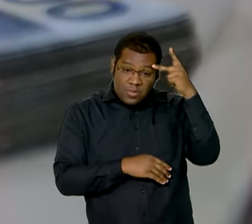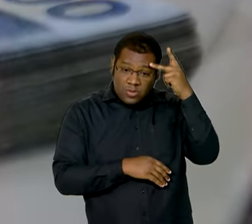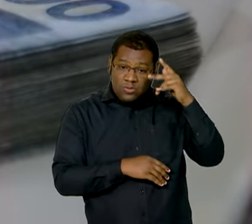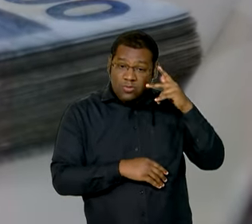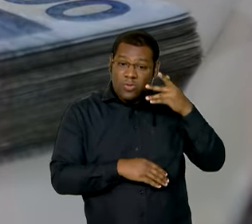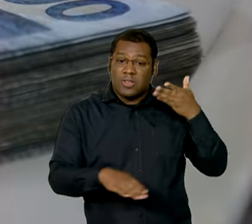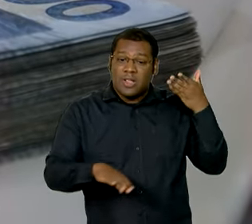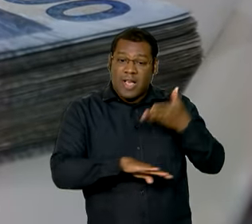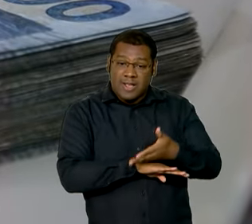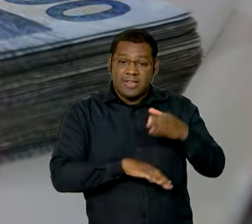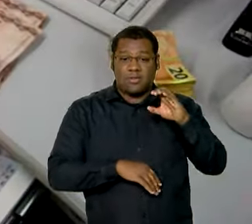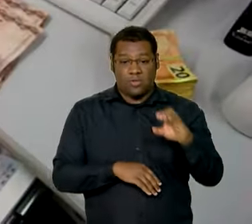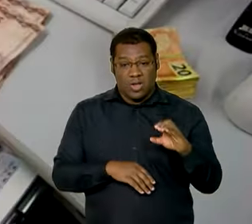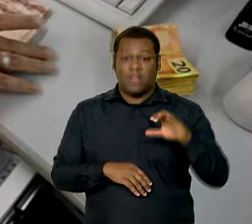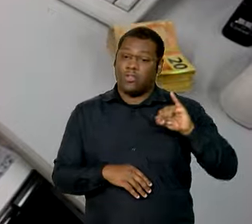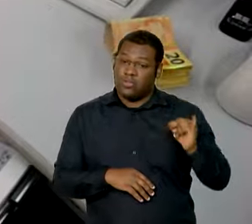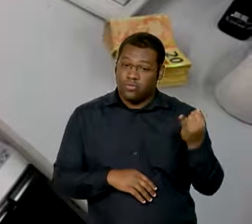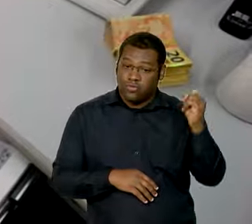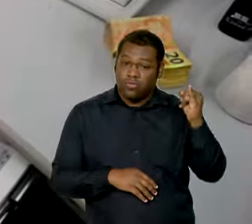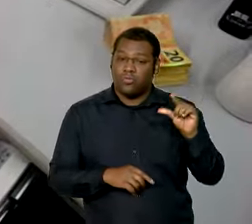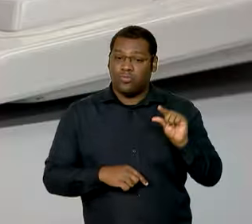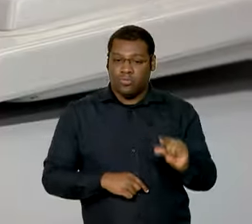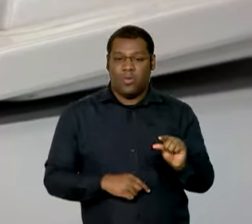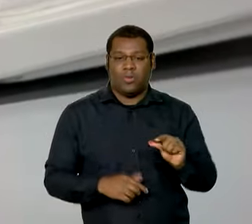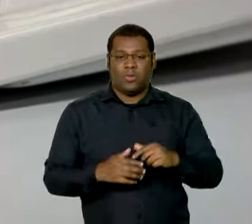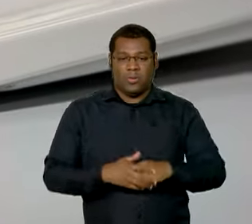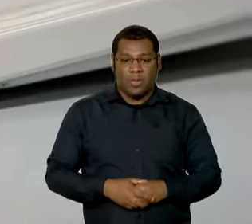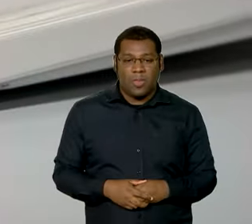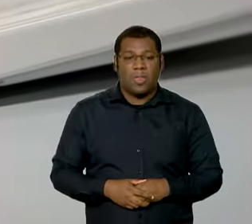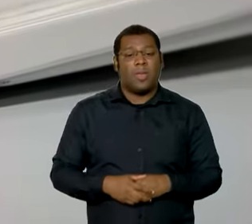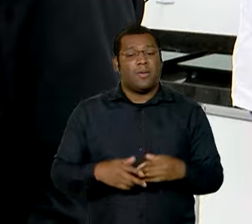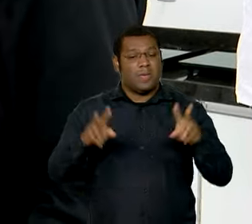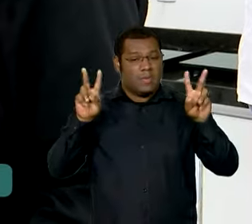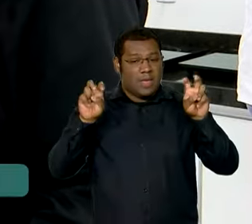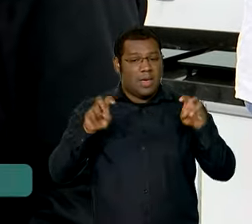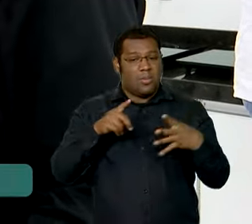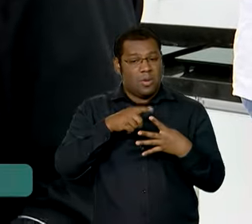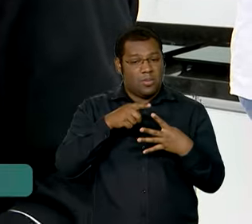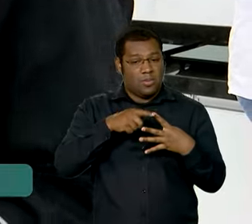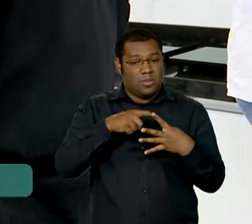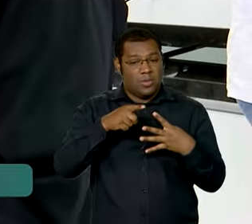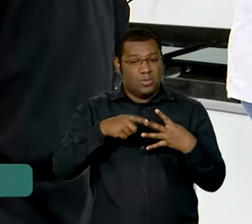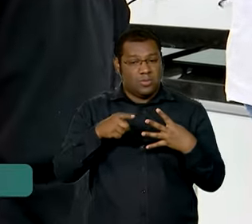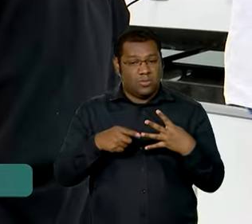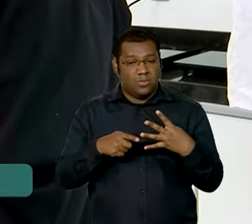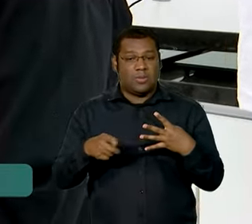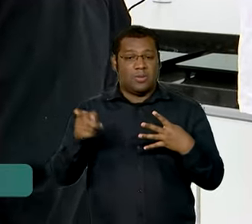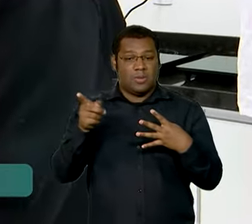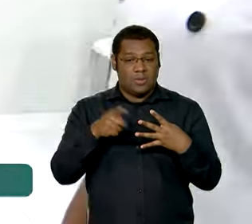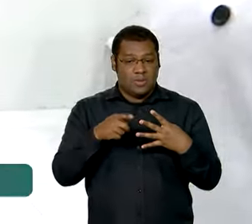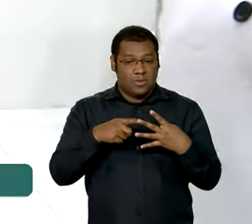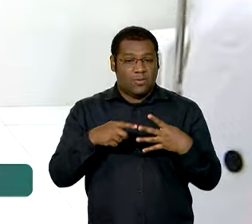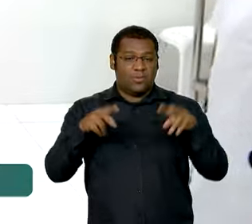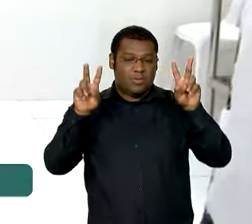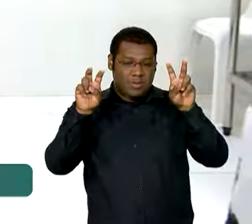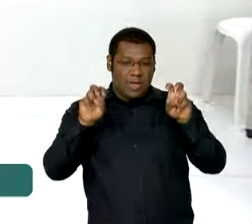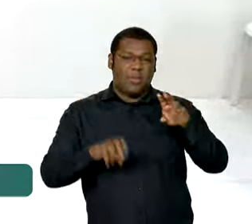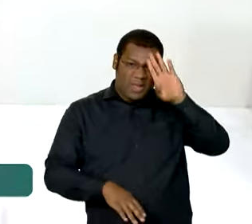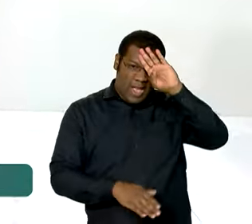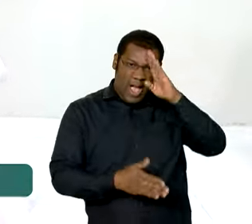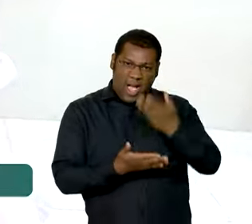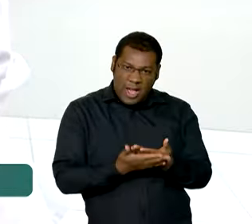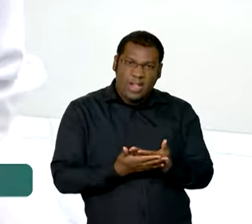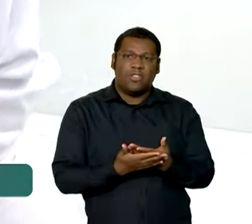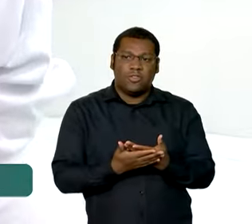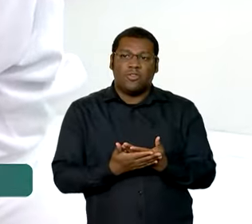pequenos empreendedores. Ele é dividido em quatro eixos. O segundo é o Acredita no seu negócio,